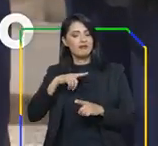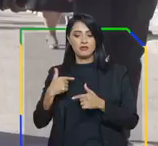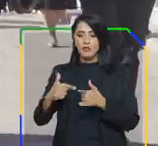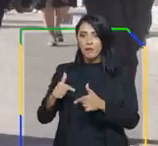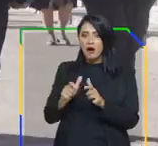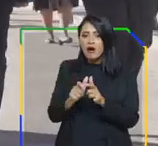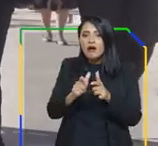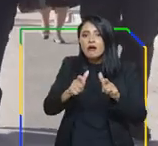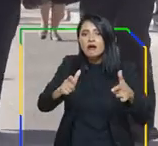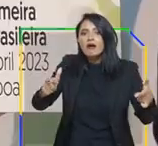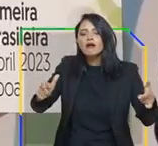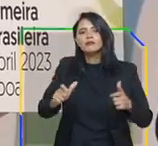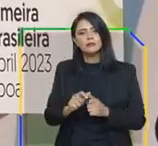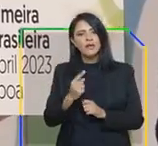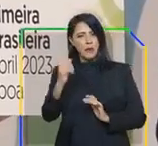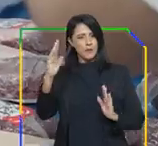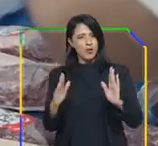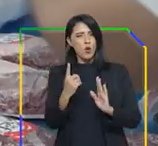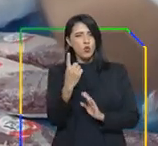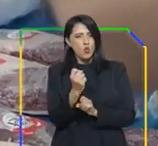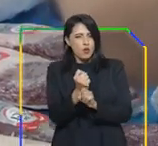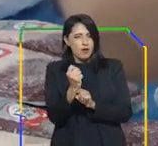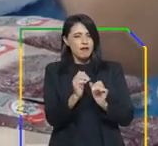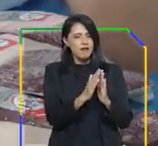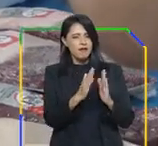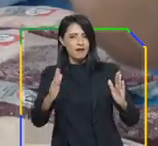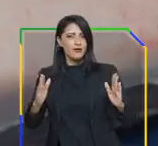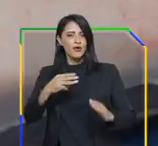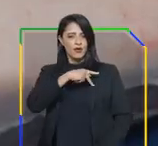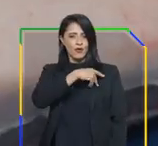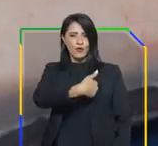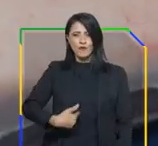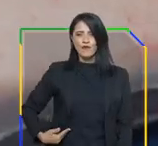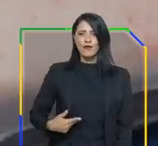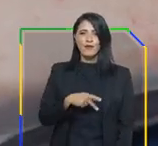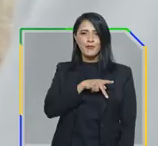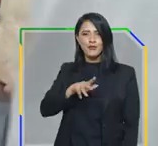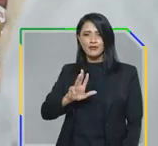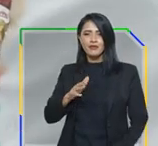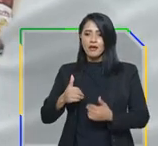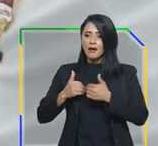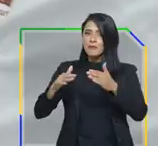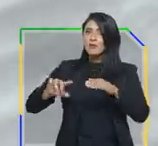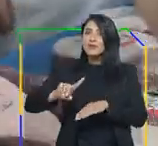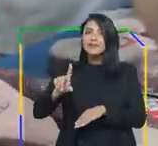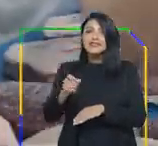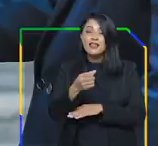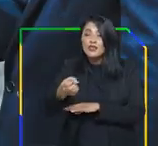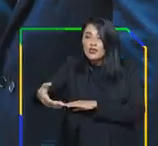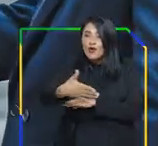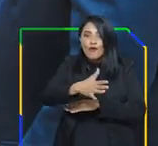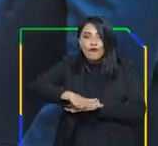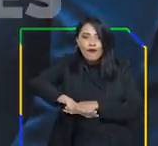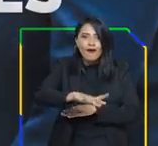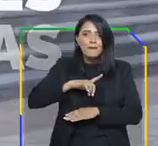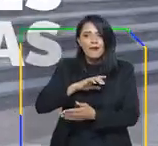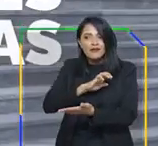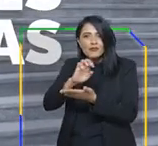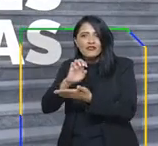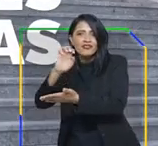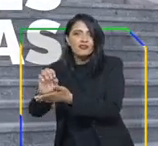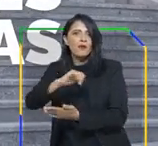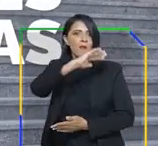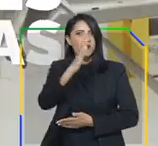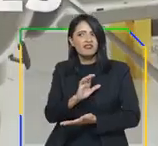e mais emprego. Em pouco mais de um ano, o governo do presidente Lula abriu mais de 100 novos mercados internacionais para